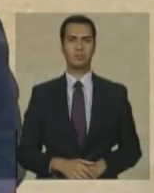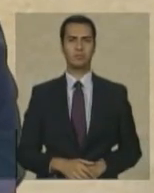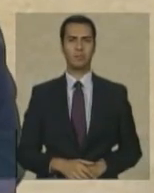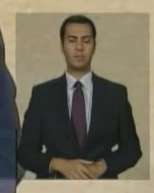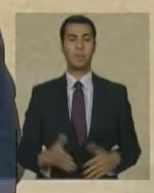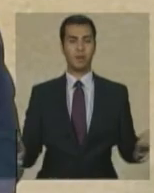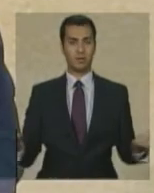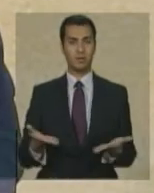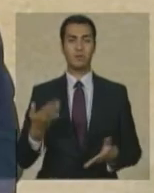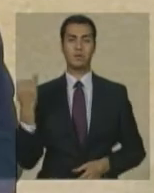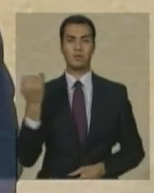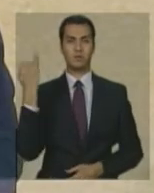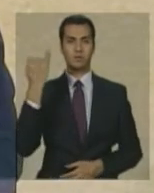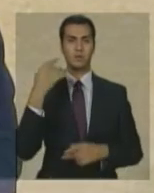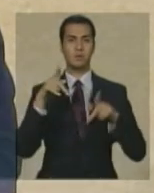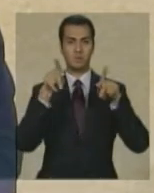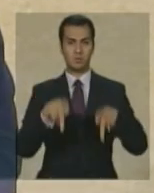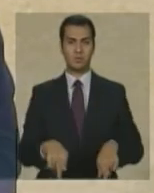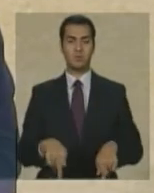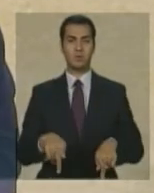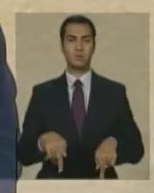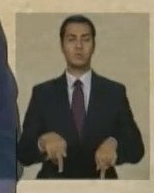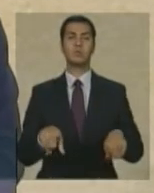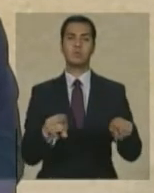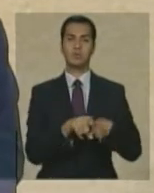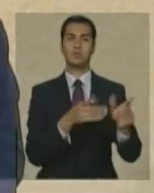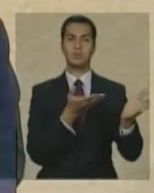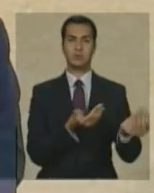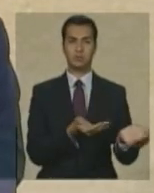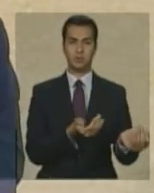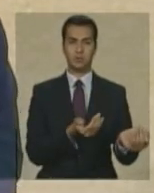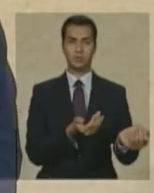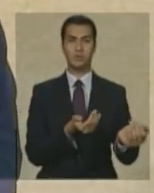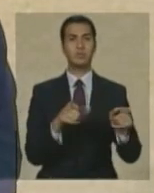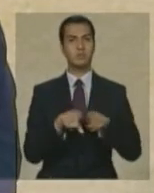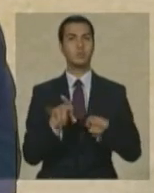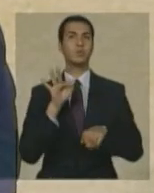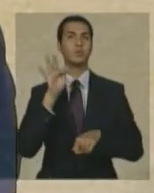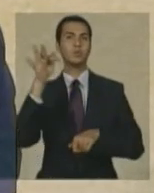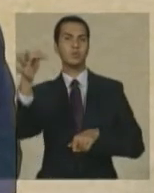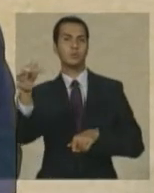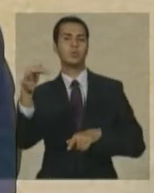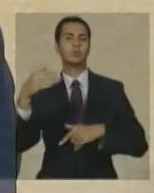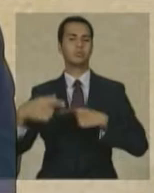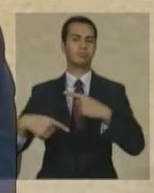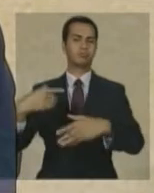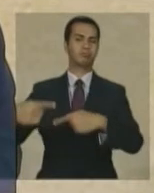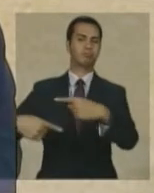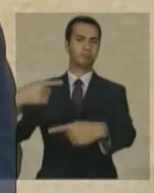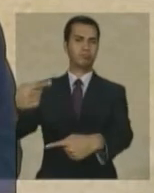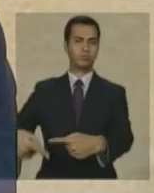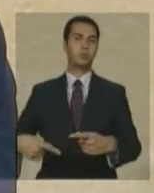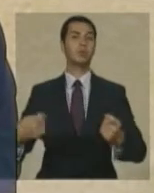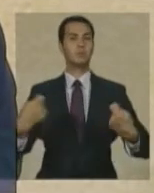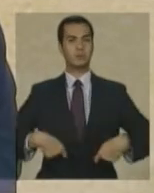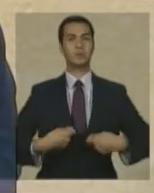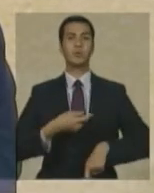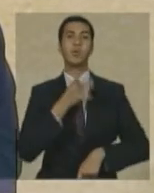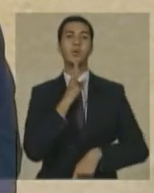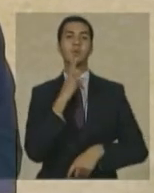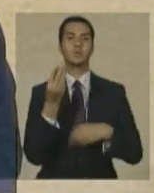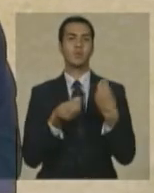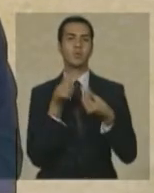que a população sobretudo os jovens e as gerações futuras conheça o nosso passado